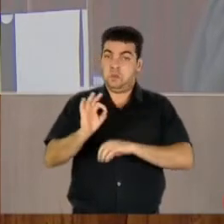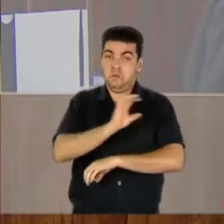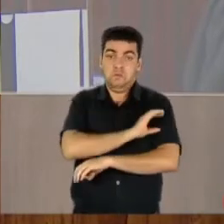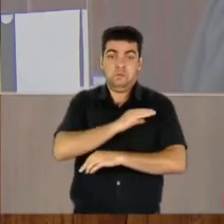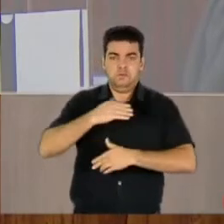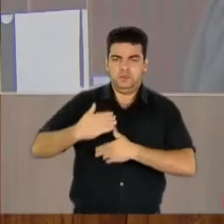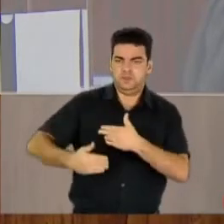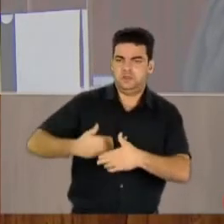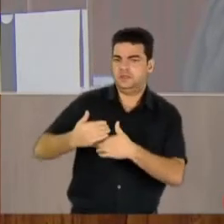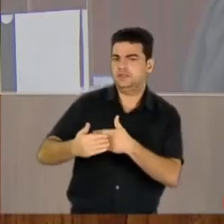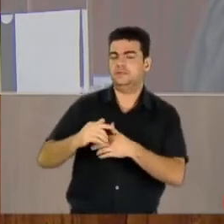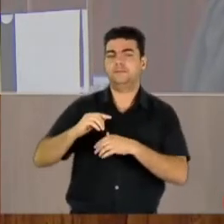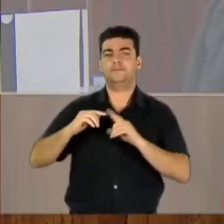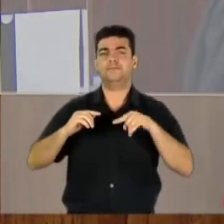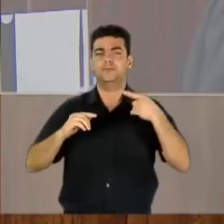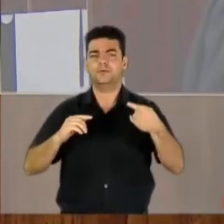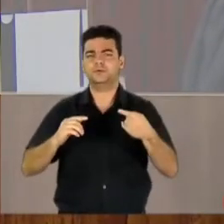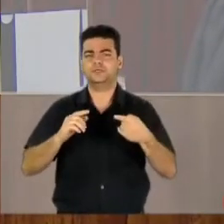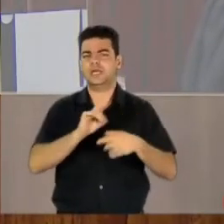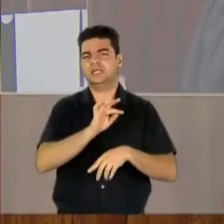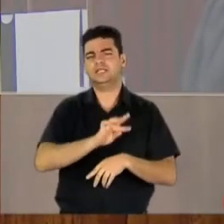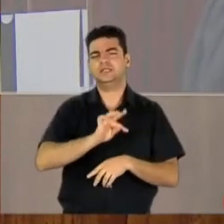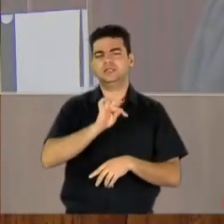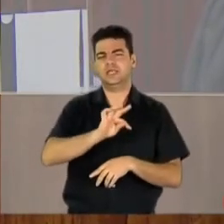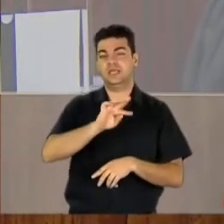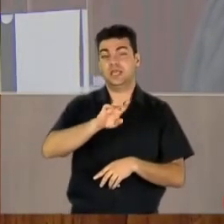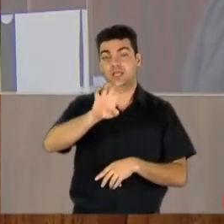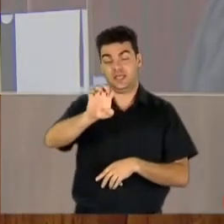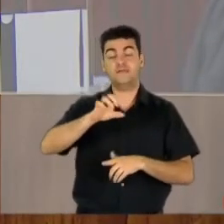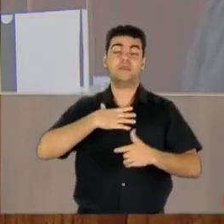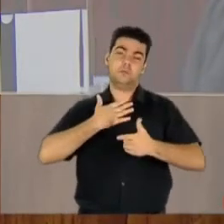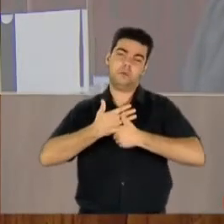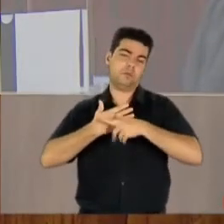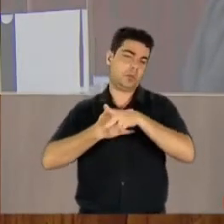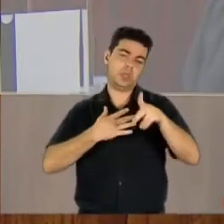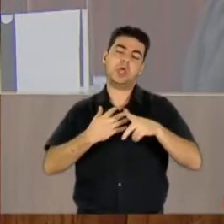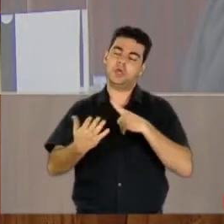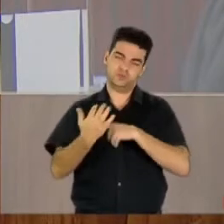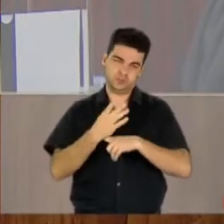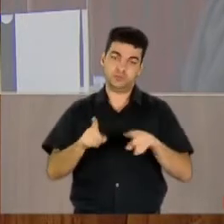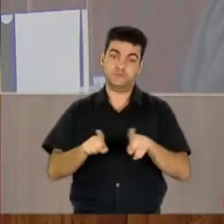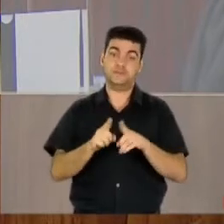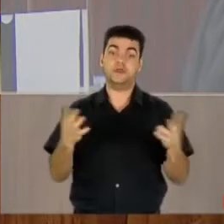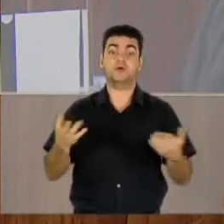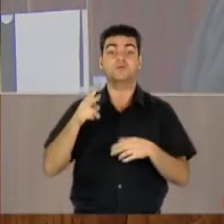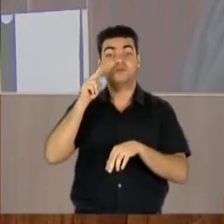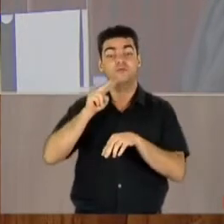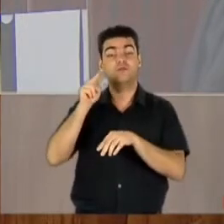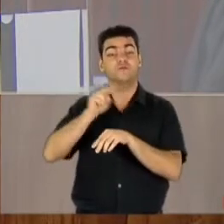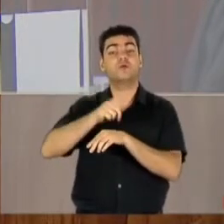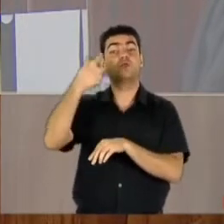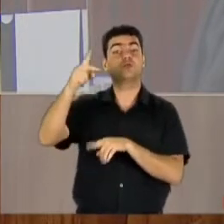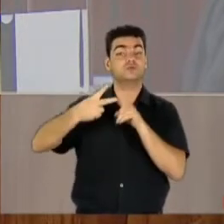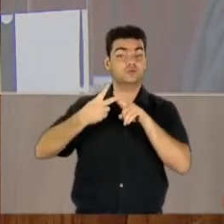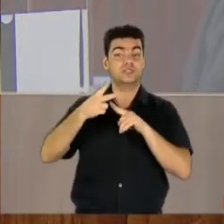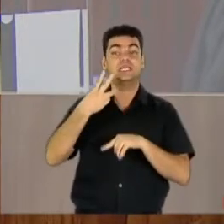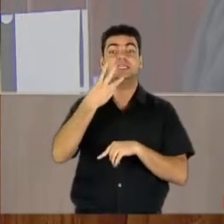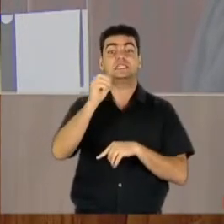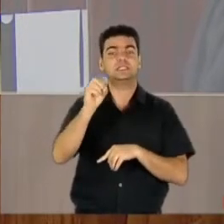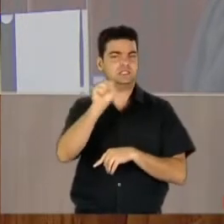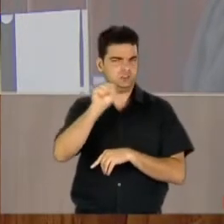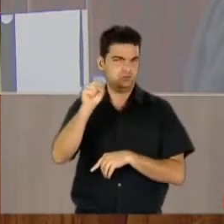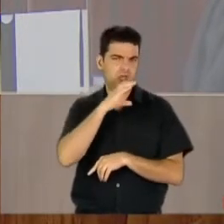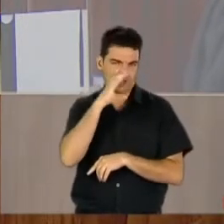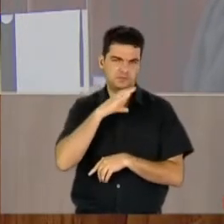o processo, mas os tribunais regionais eleitorais têm um papel decisivo. Veremos agora o segundo filme de 30 segundos,